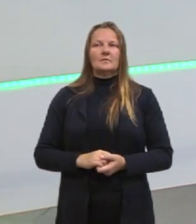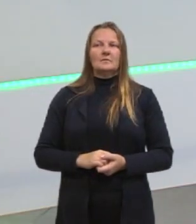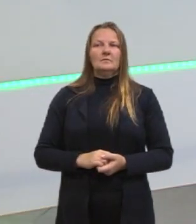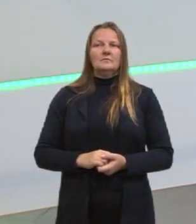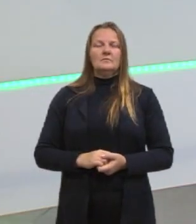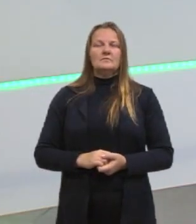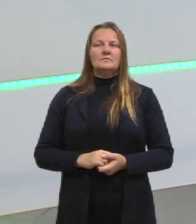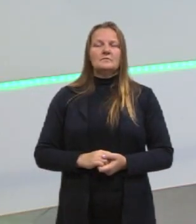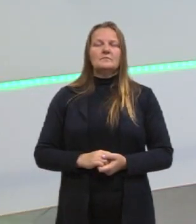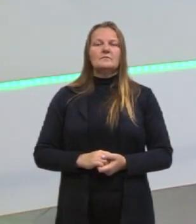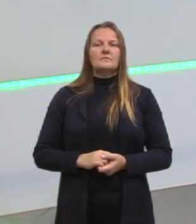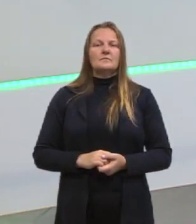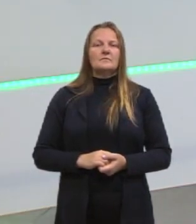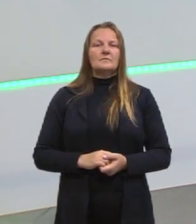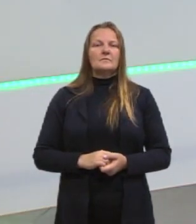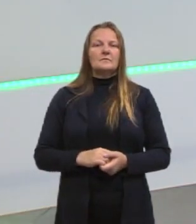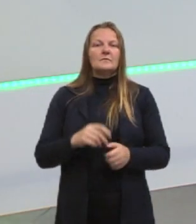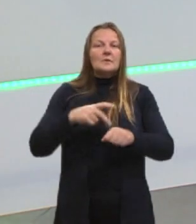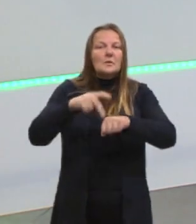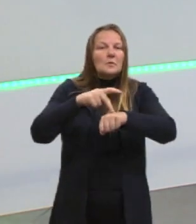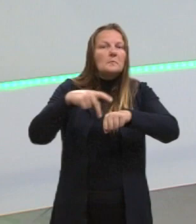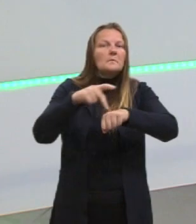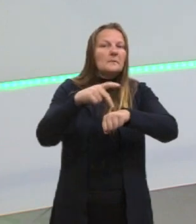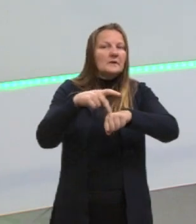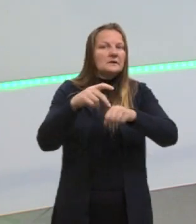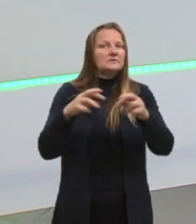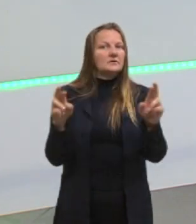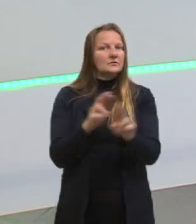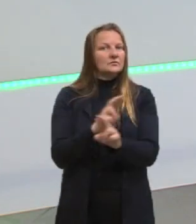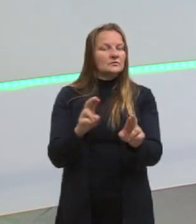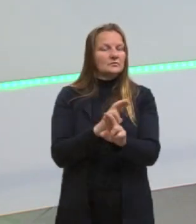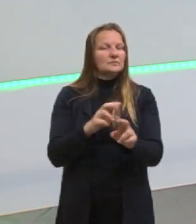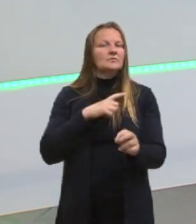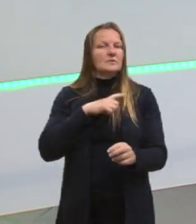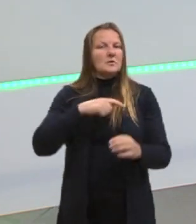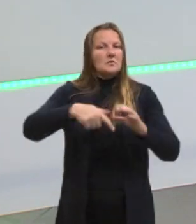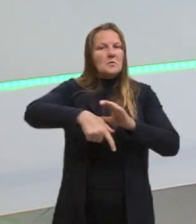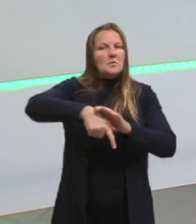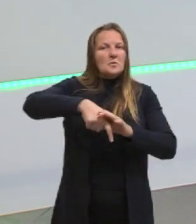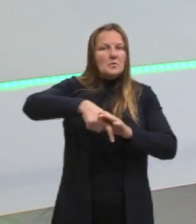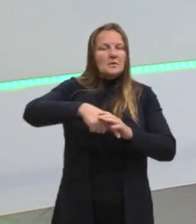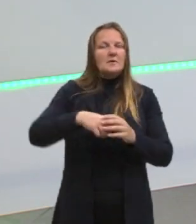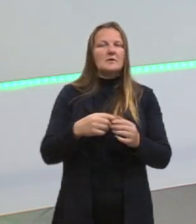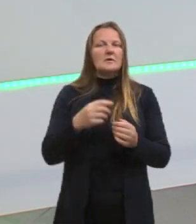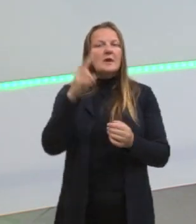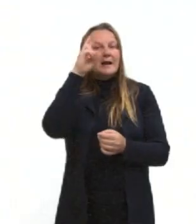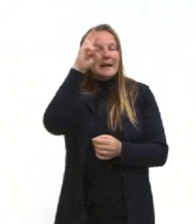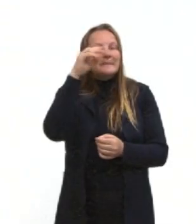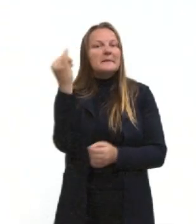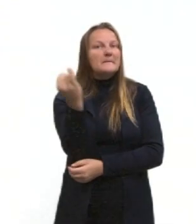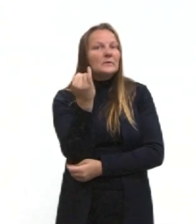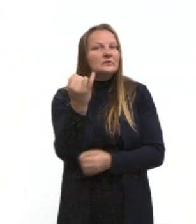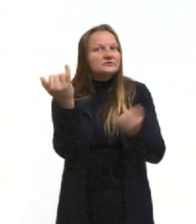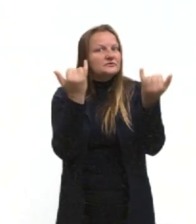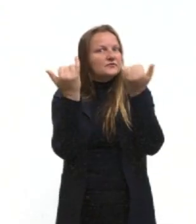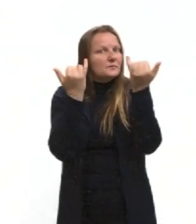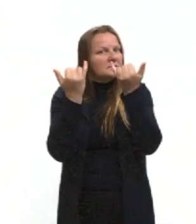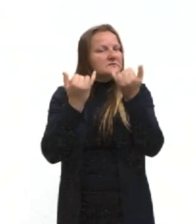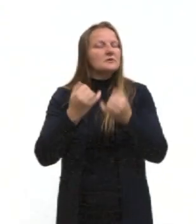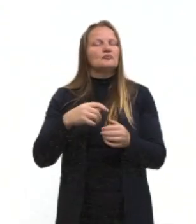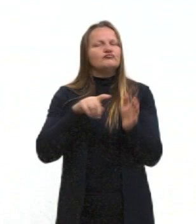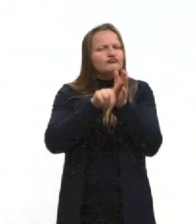se a gente parar pra pensar, um país aí relacionado a isso, tá. Então lembra disso, prospecção, né,